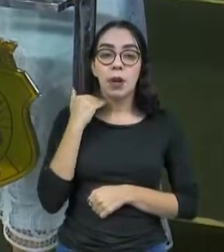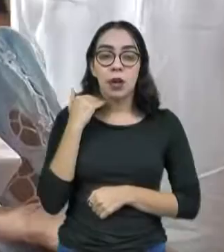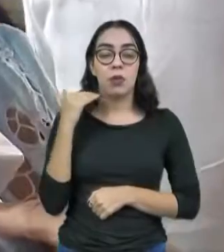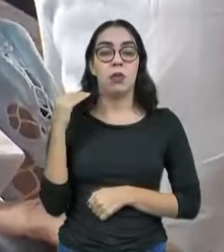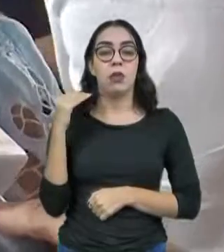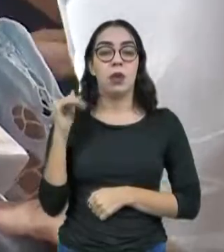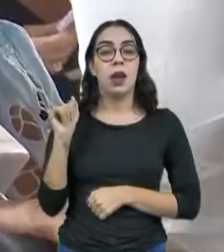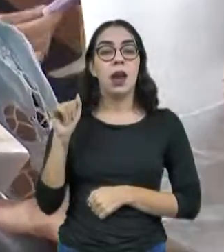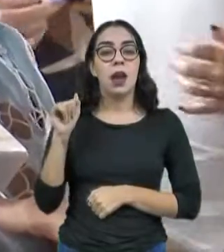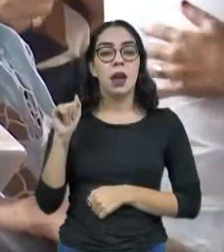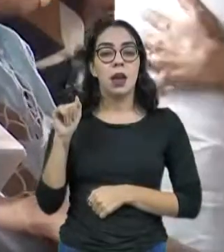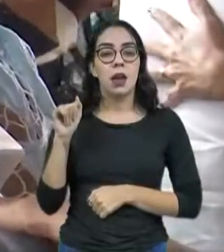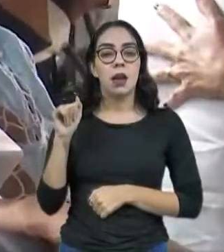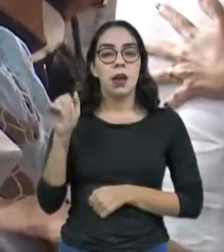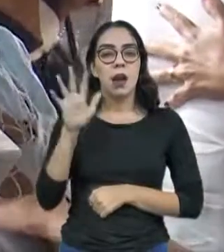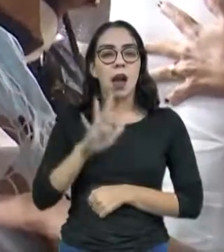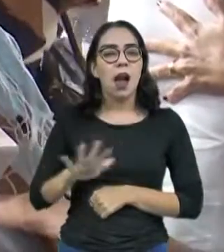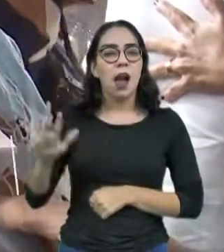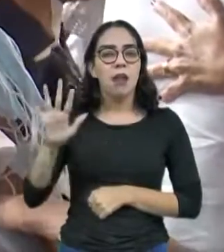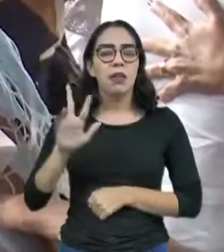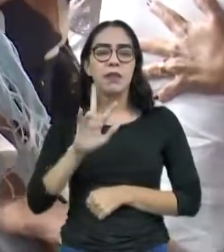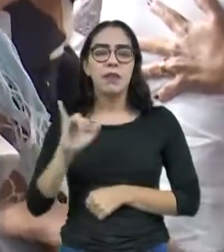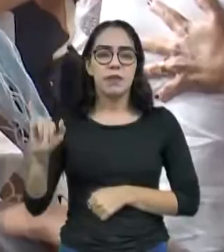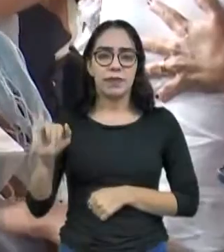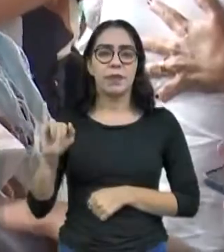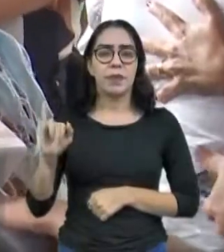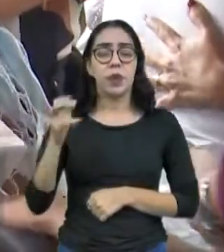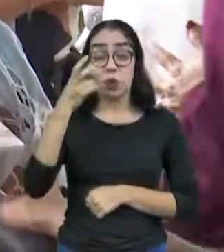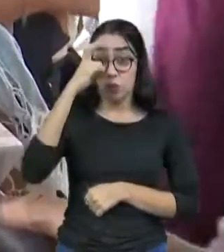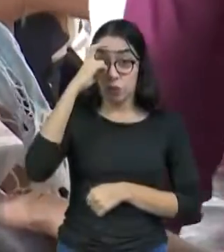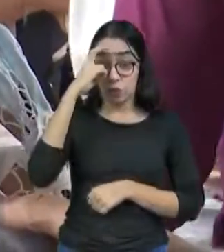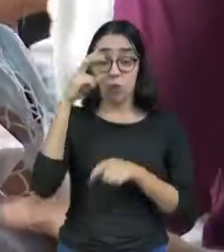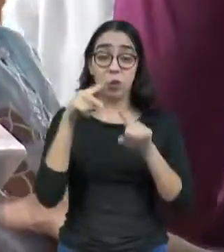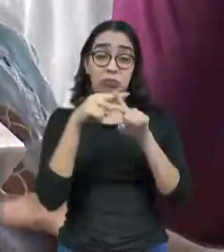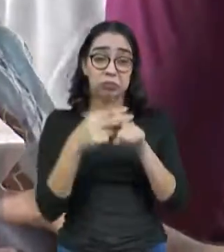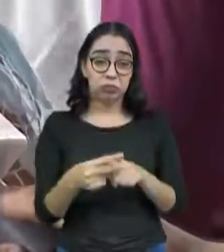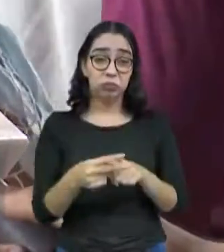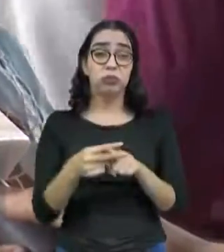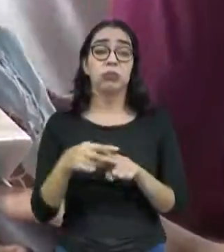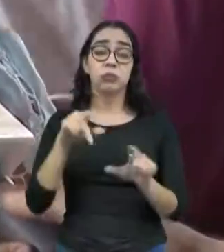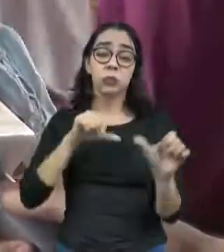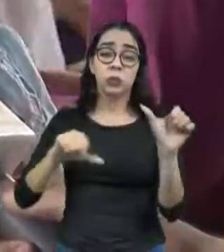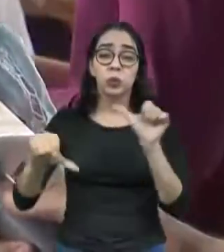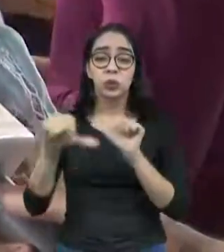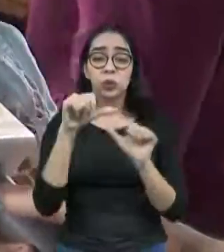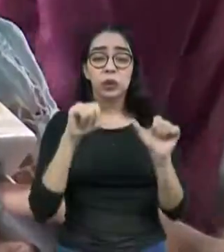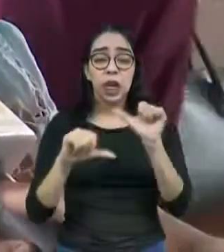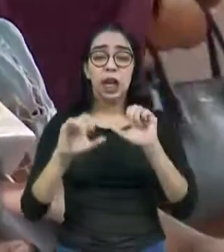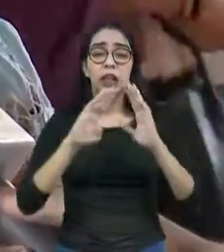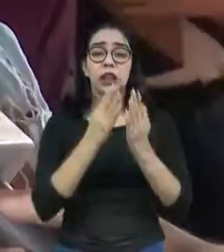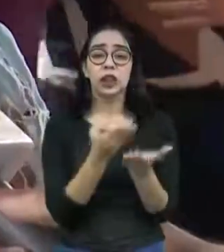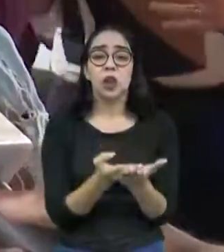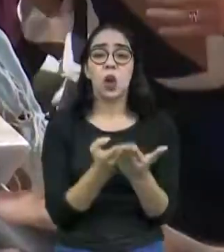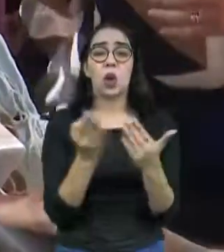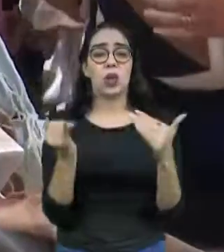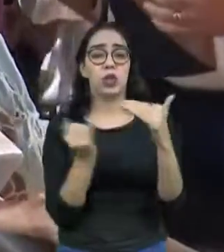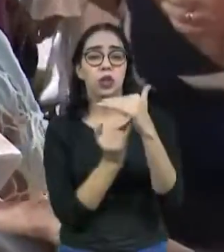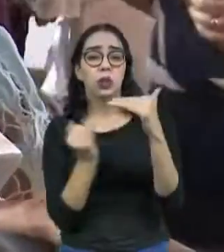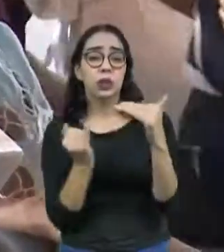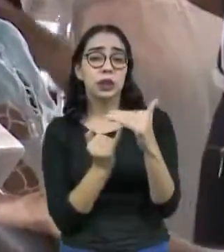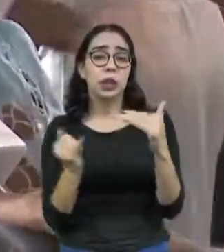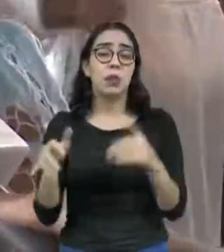Processos relacionados à mudança de cultura e a poder oferecer nas diversas instituições essas